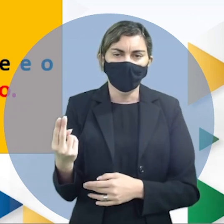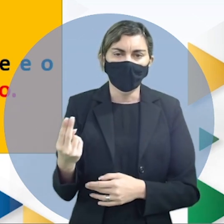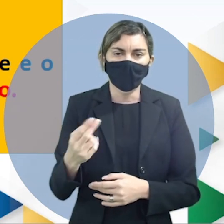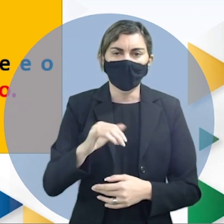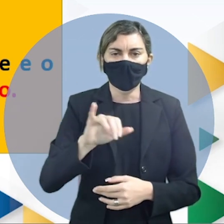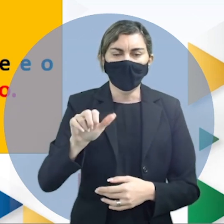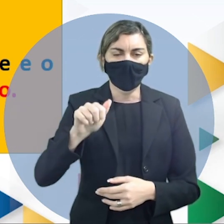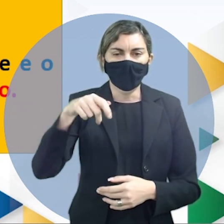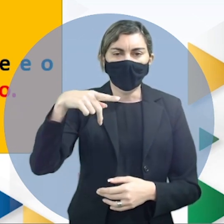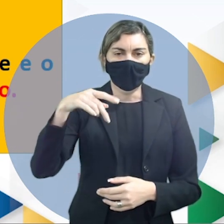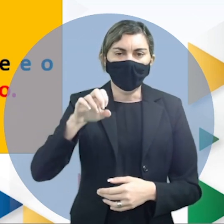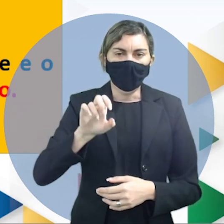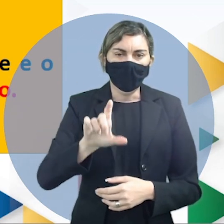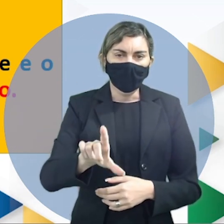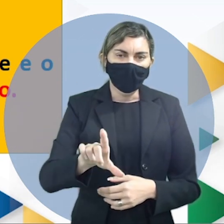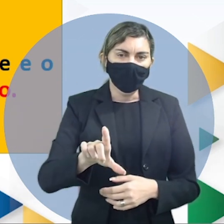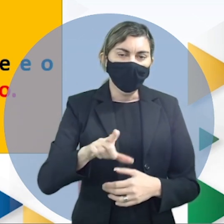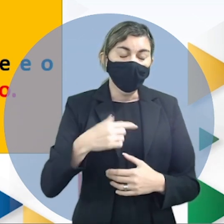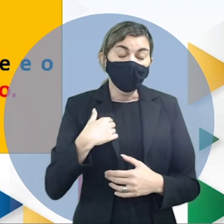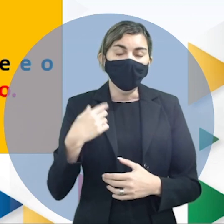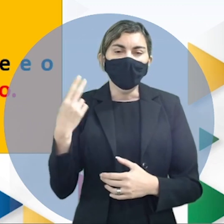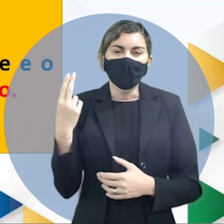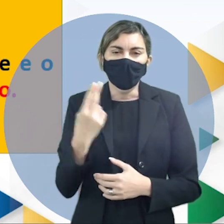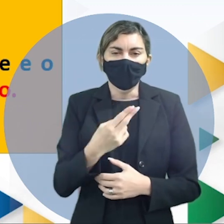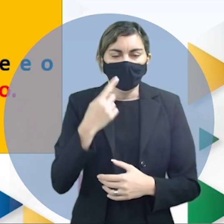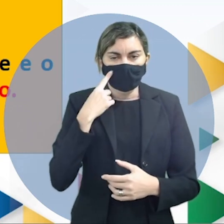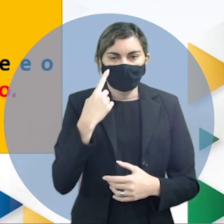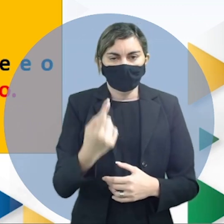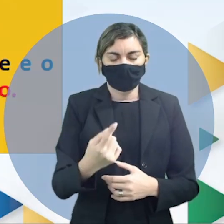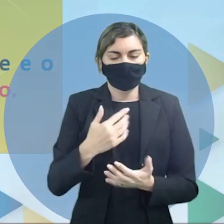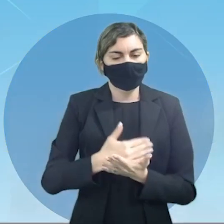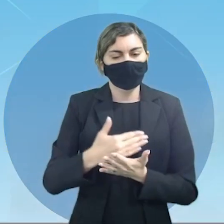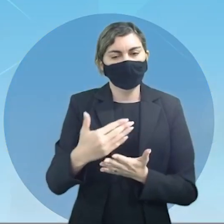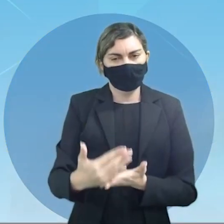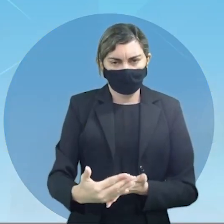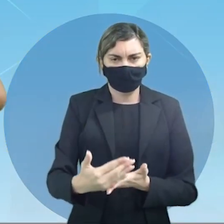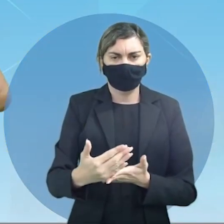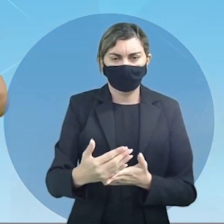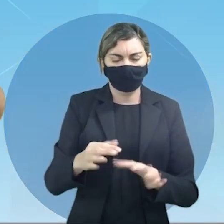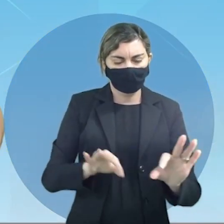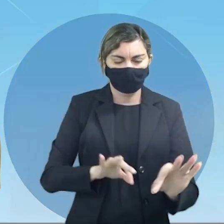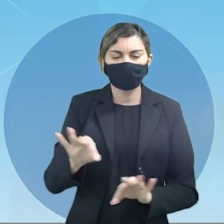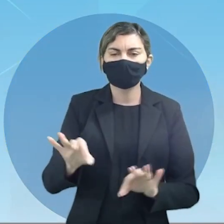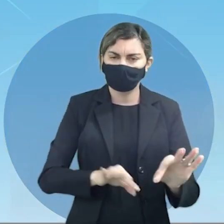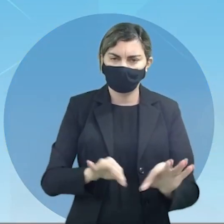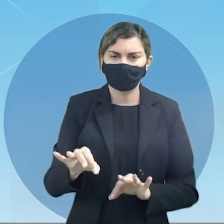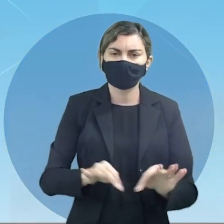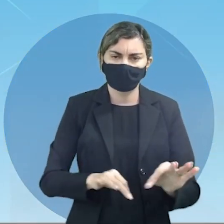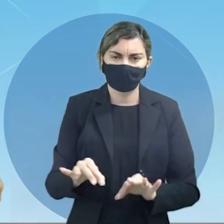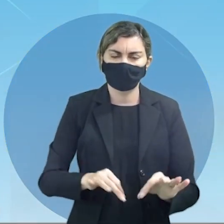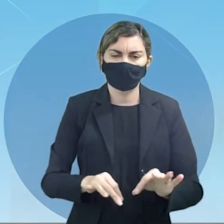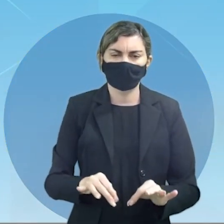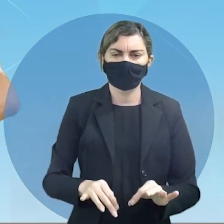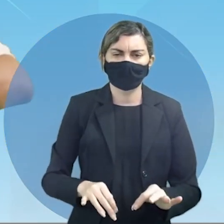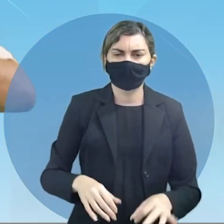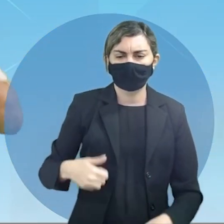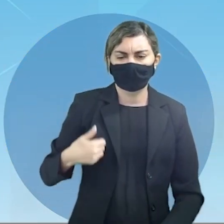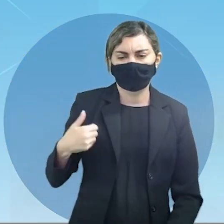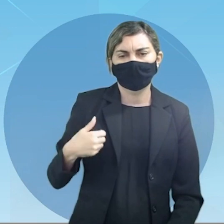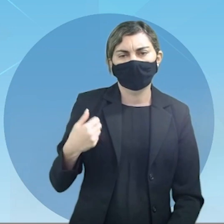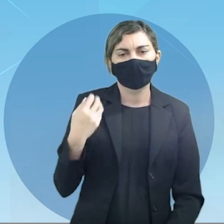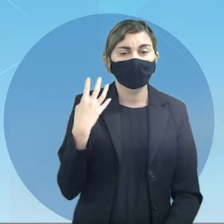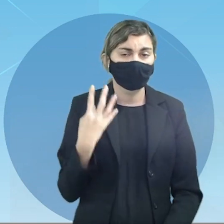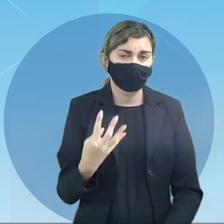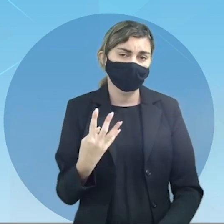Jampel Ghiatazo preste bem atenção que ele começou a sua preparação espiritual aos